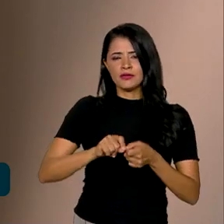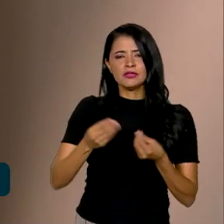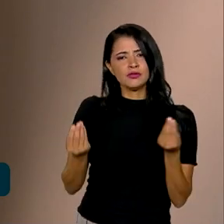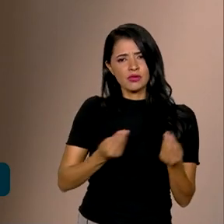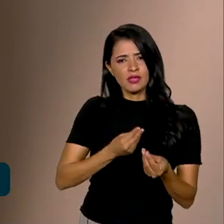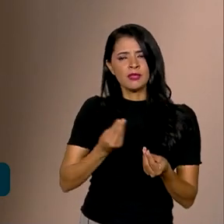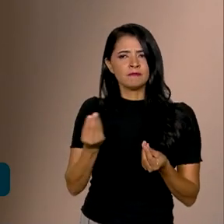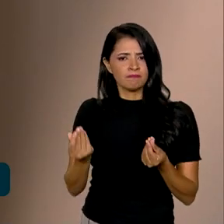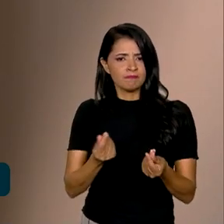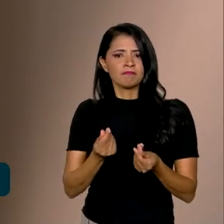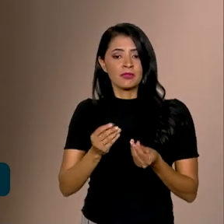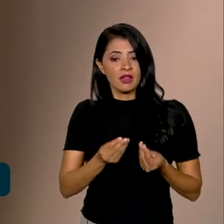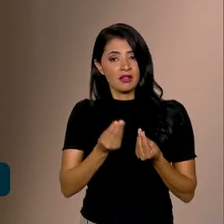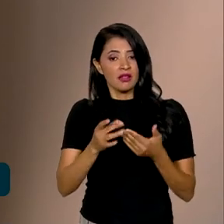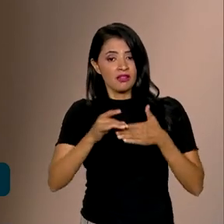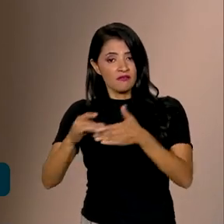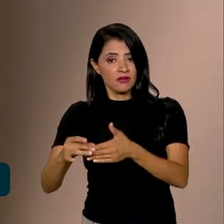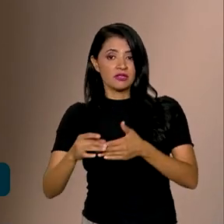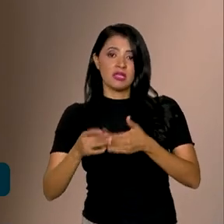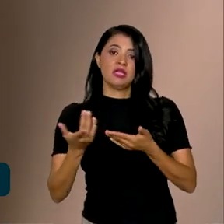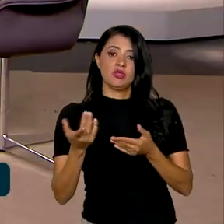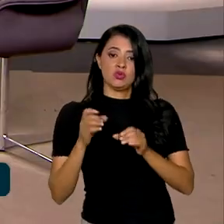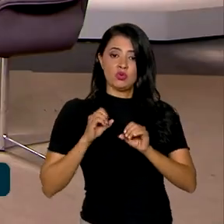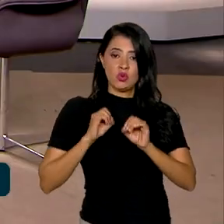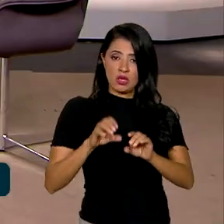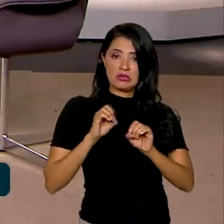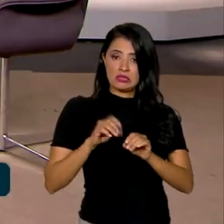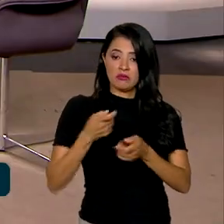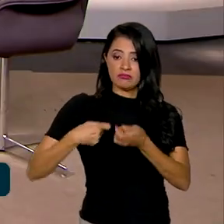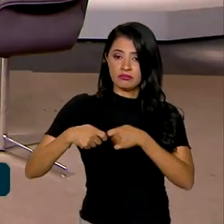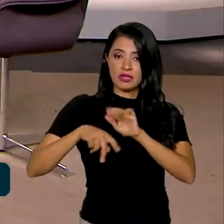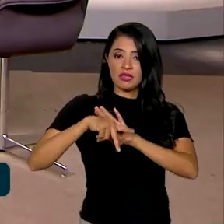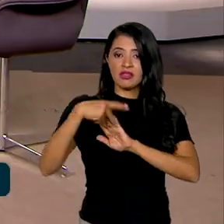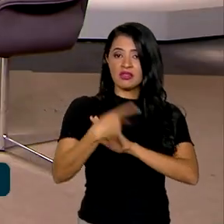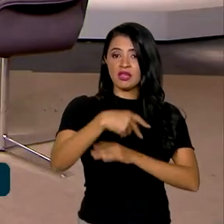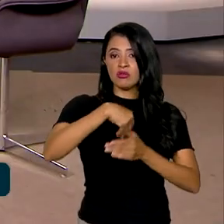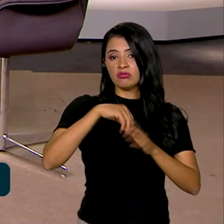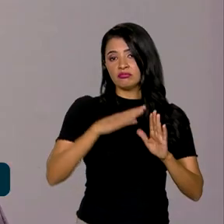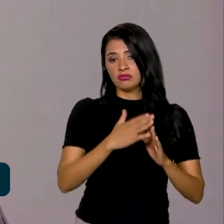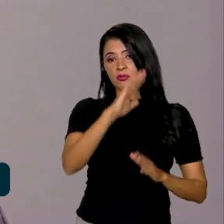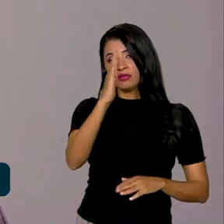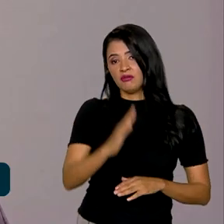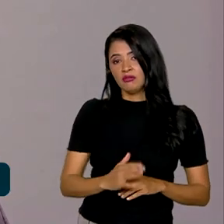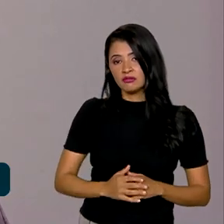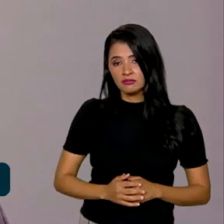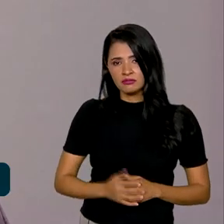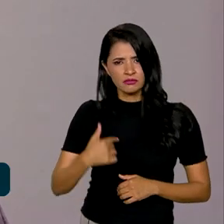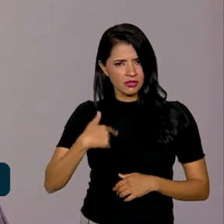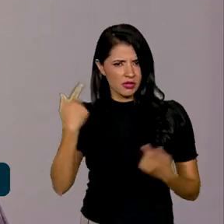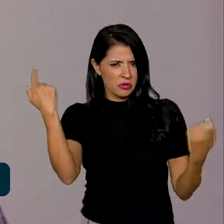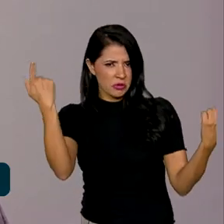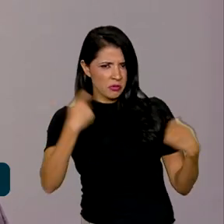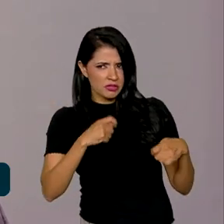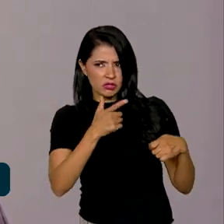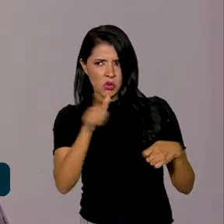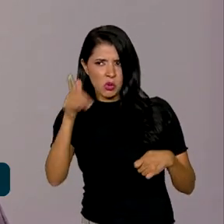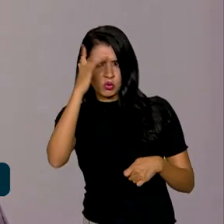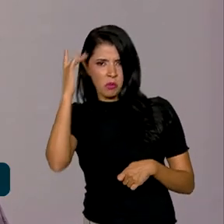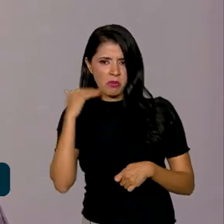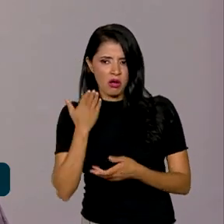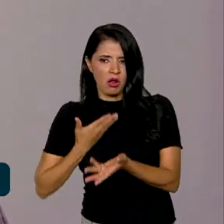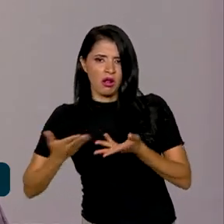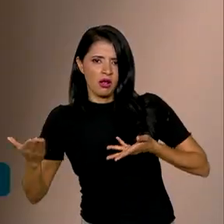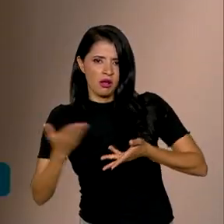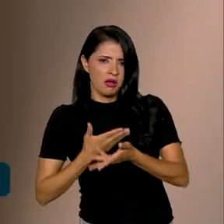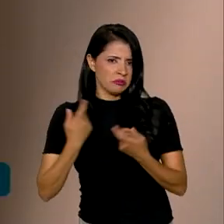fazendo... levando a educação financeira para dentro da casa do brasileiro. E eu nem preciso, então, contar com a intermediação de um banco